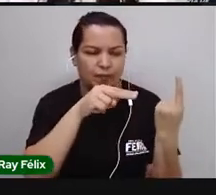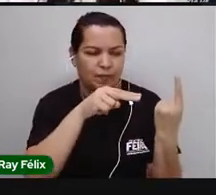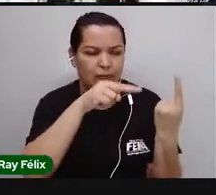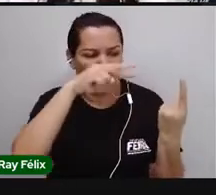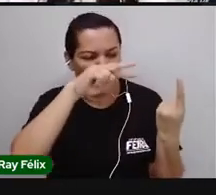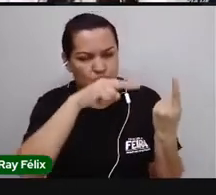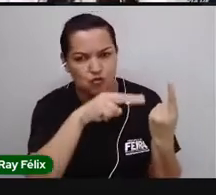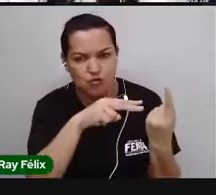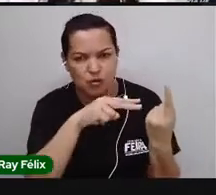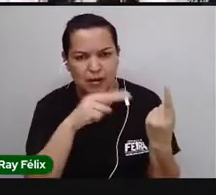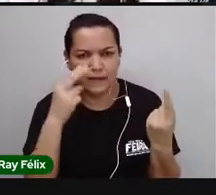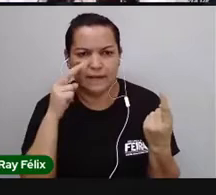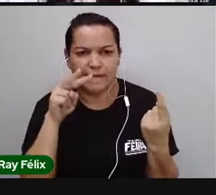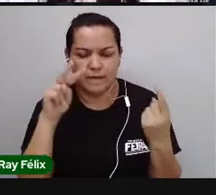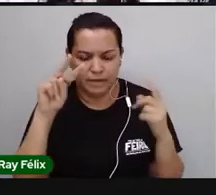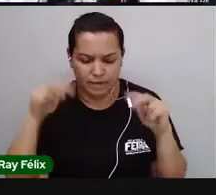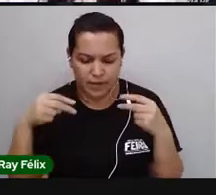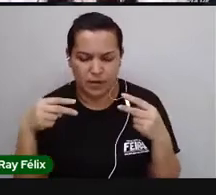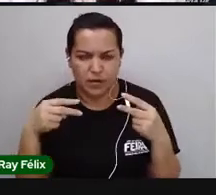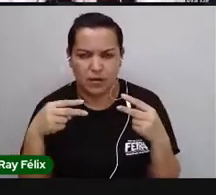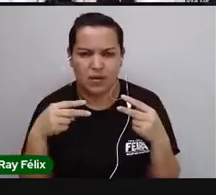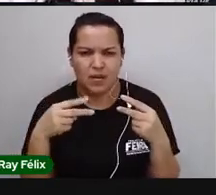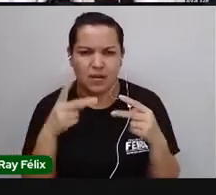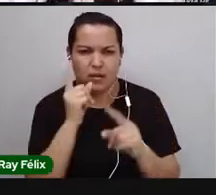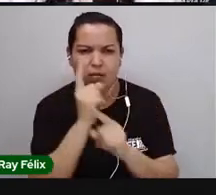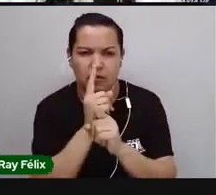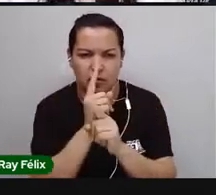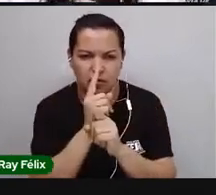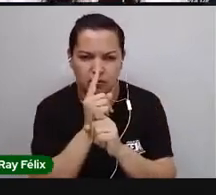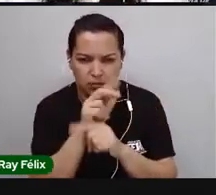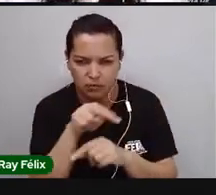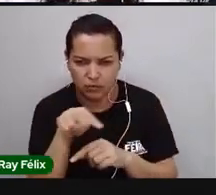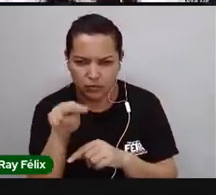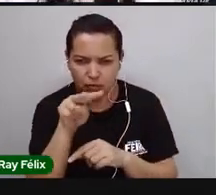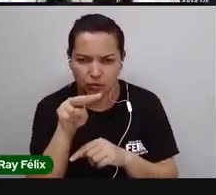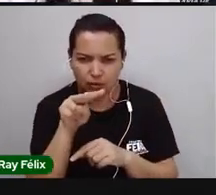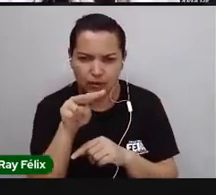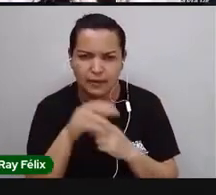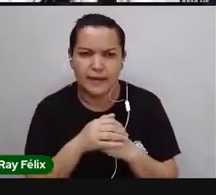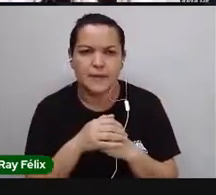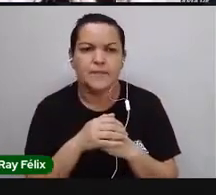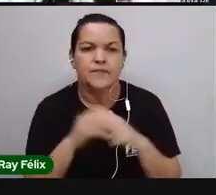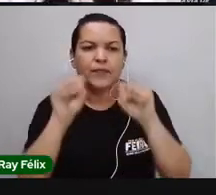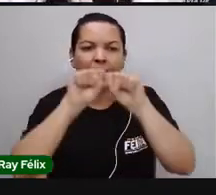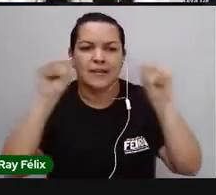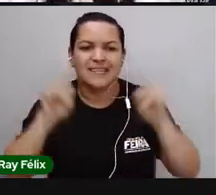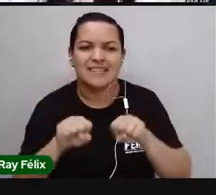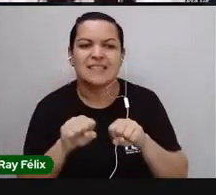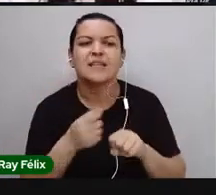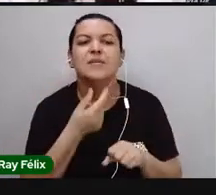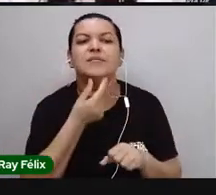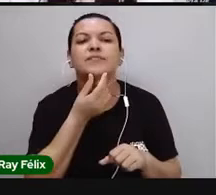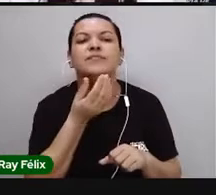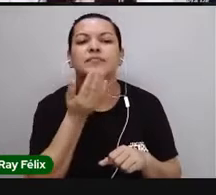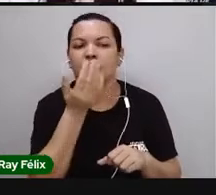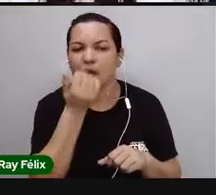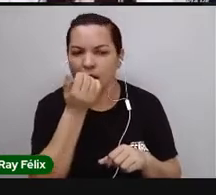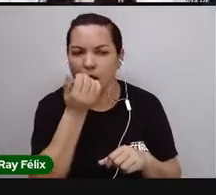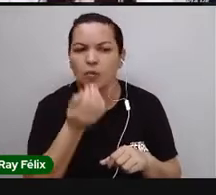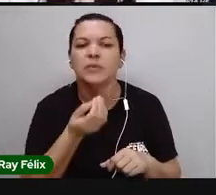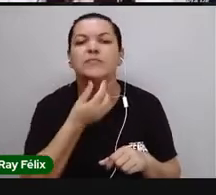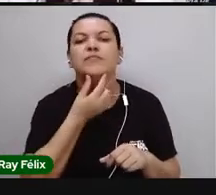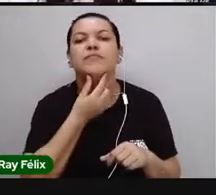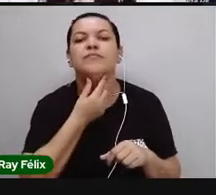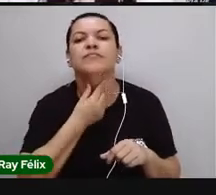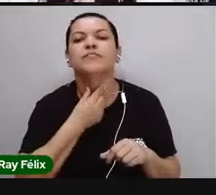frente o nosso corpo, o que a gente vê? A gente vê também o nosso sistema digestório. A gente vê do